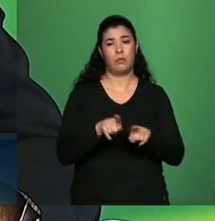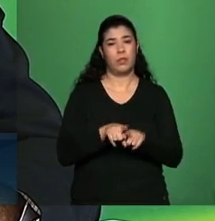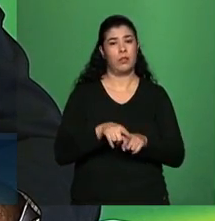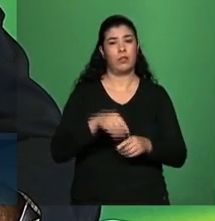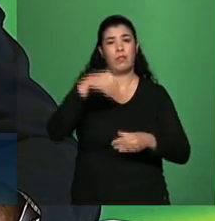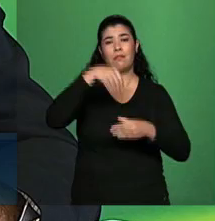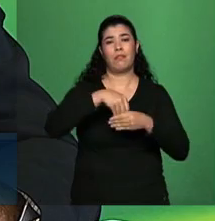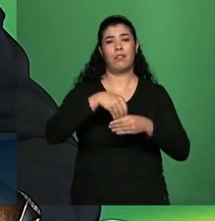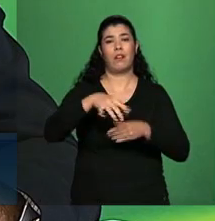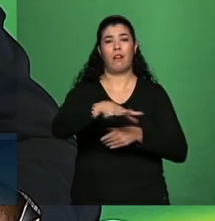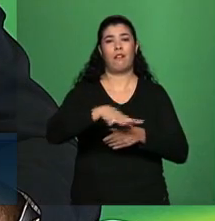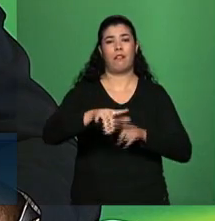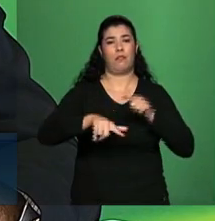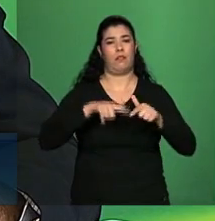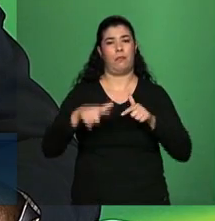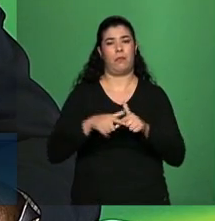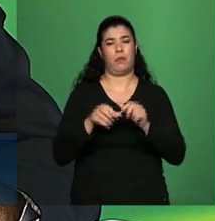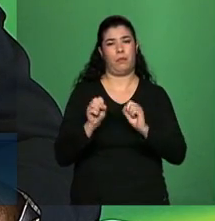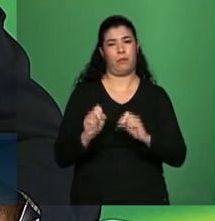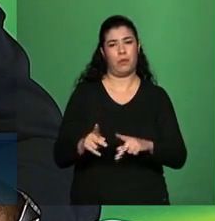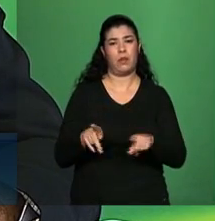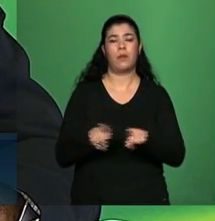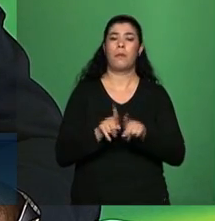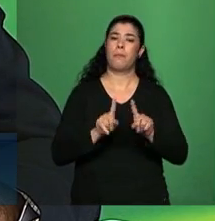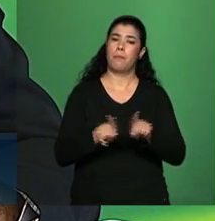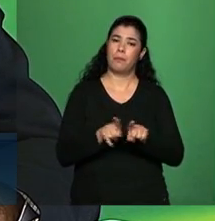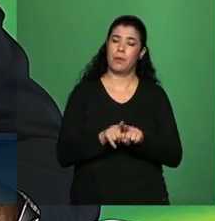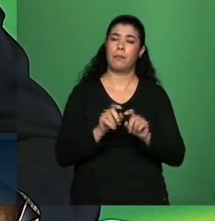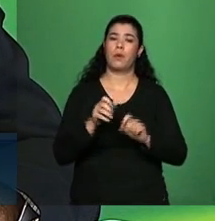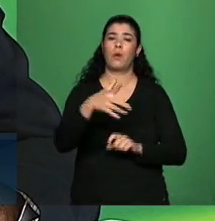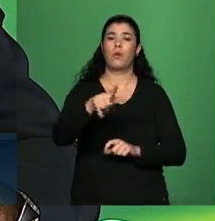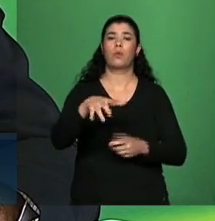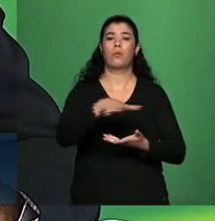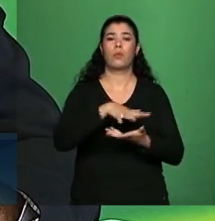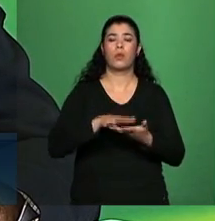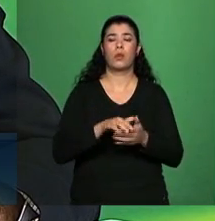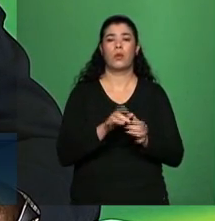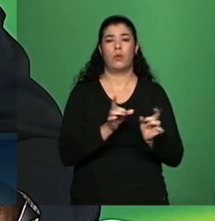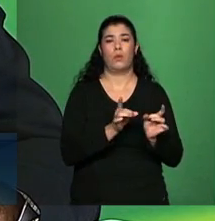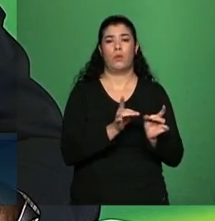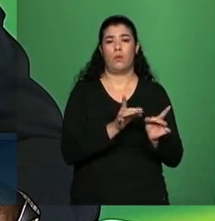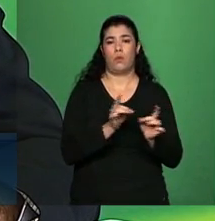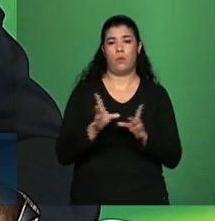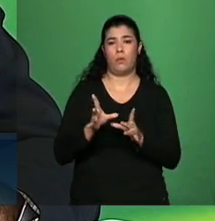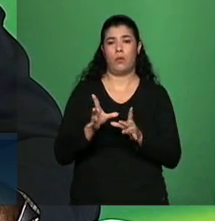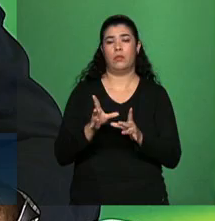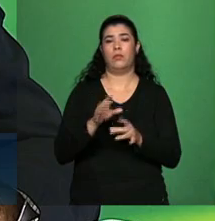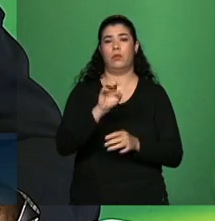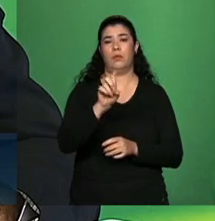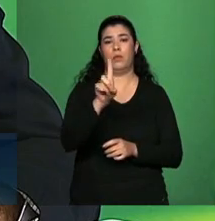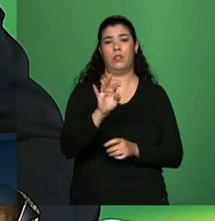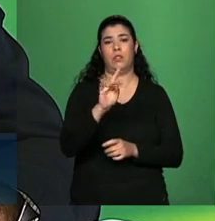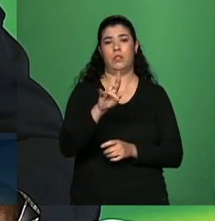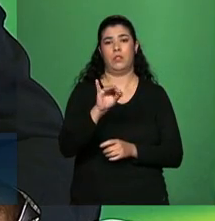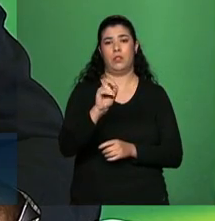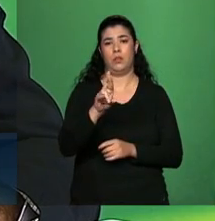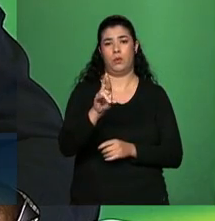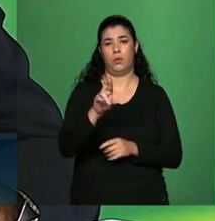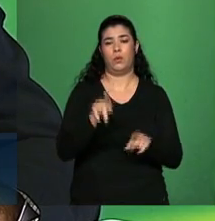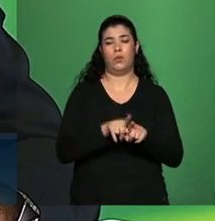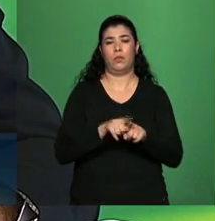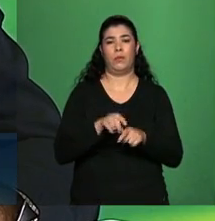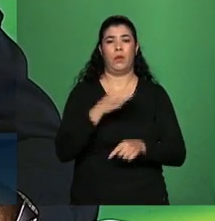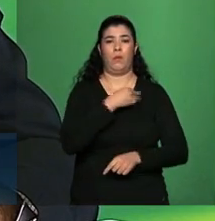trabalho da aposentadoria tem na área da concorrência tem na área do comércio exterior nosso ministro Armando